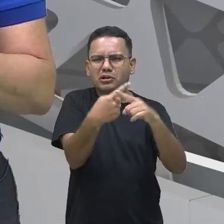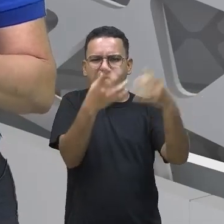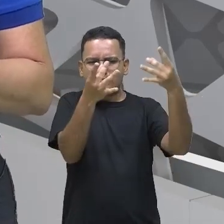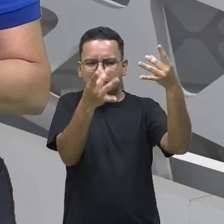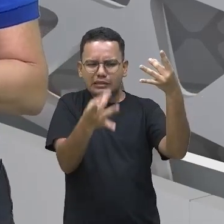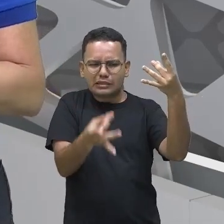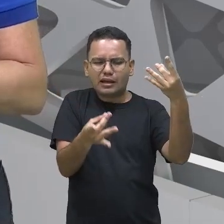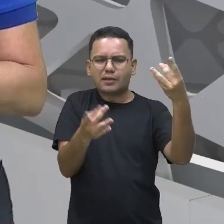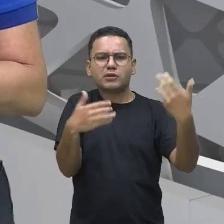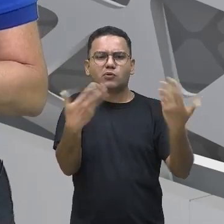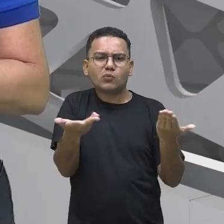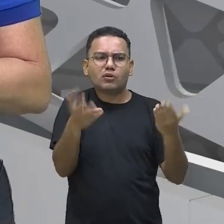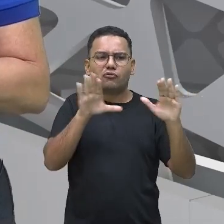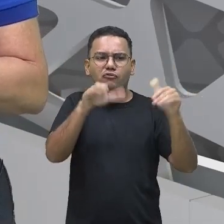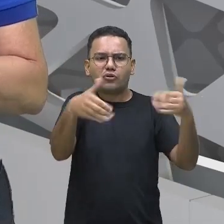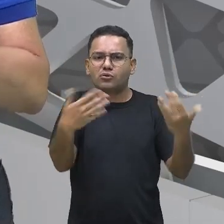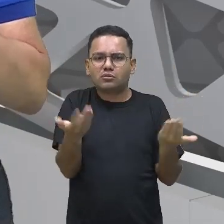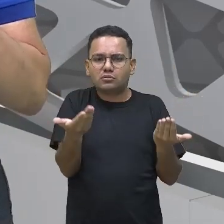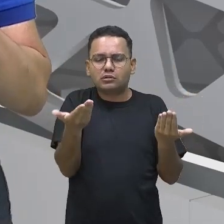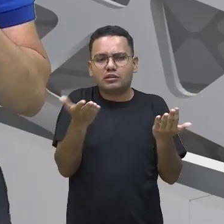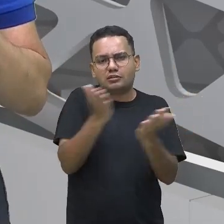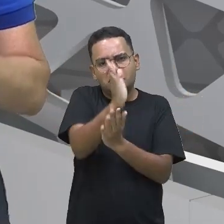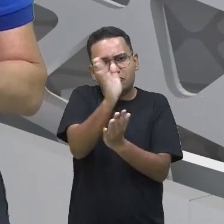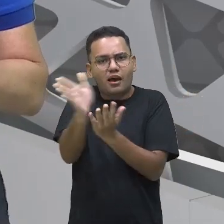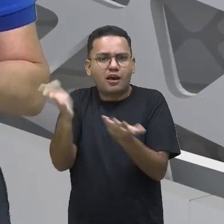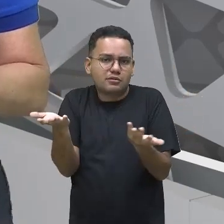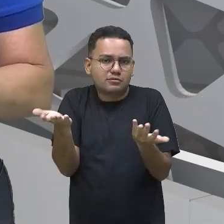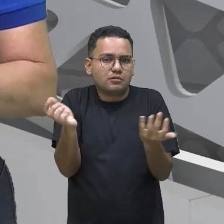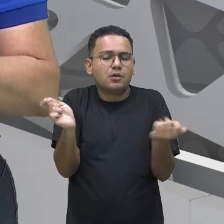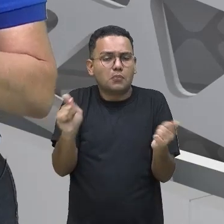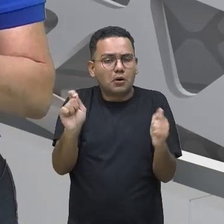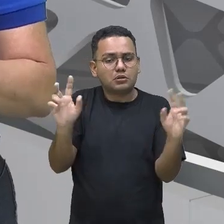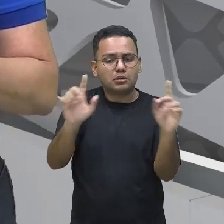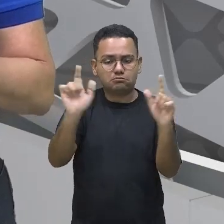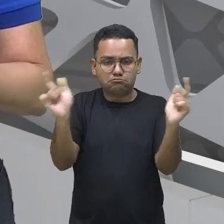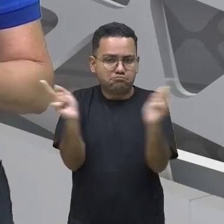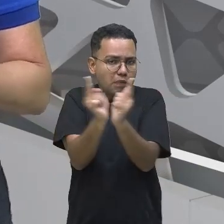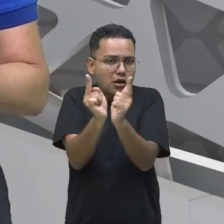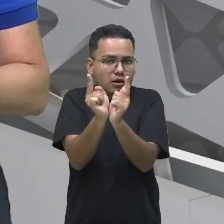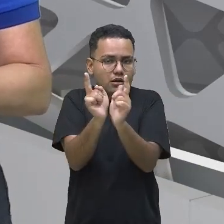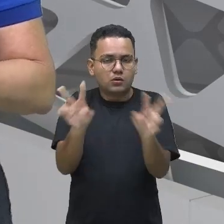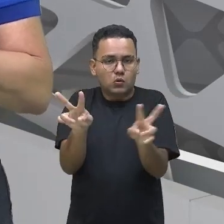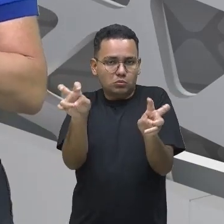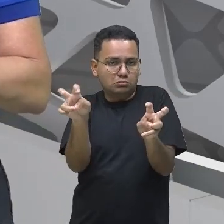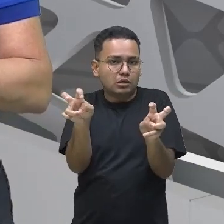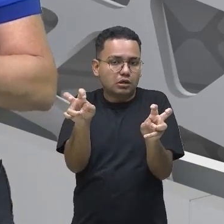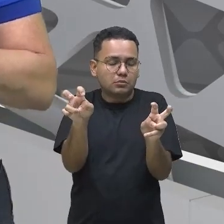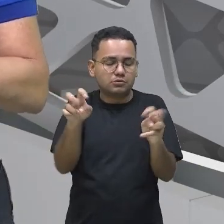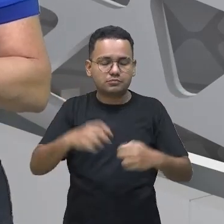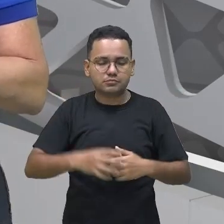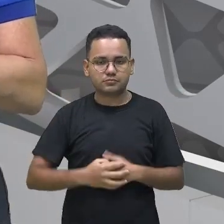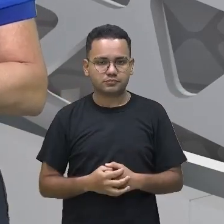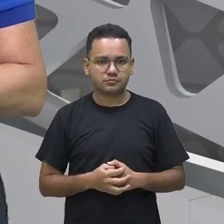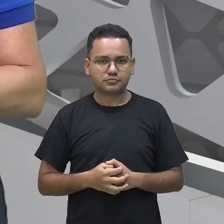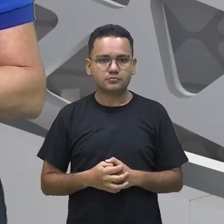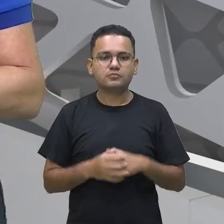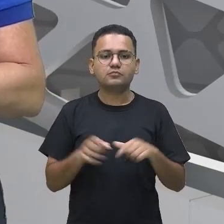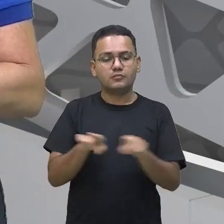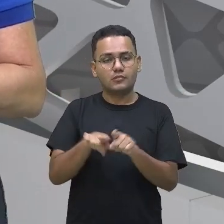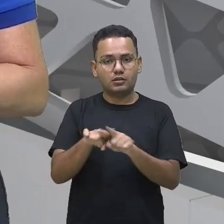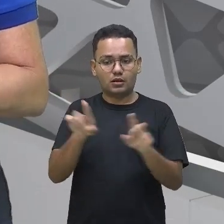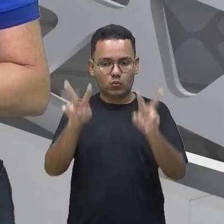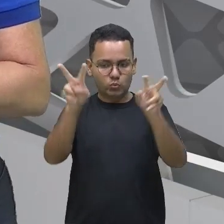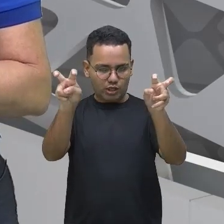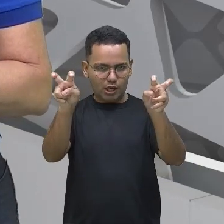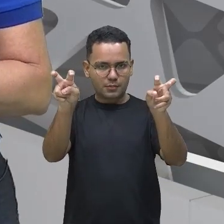Tem títulos muito grandes. Então, ele pode ser pequeno, mas pode trazer a essência que, pelo título,